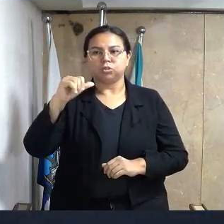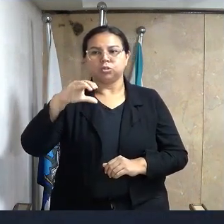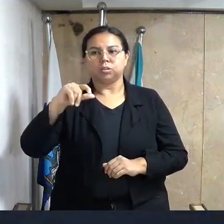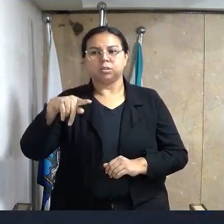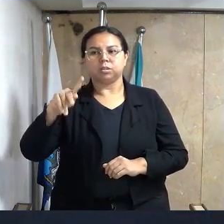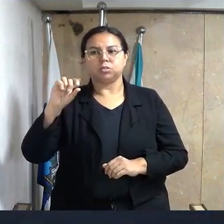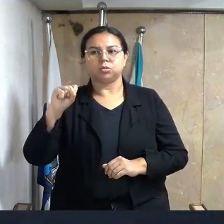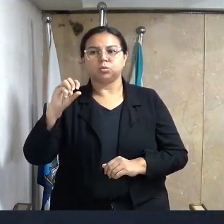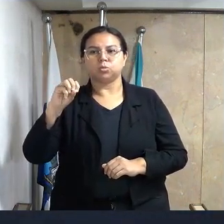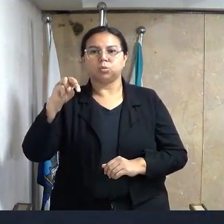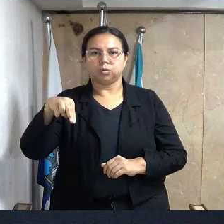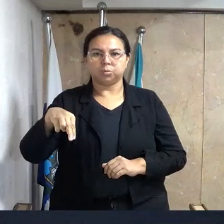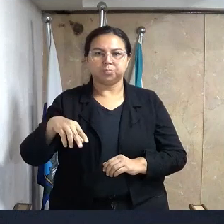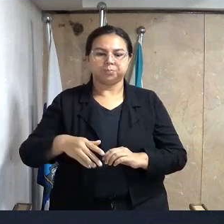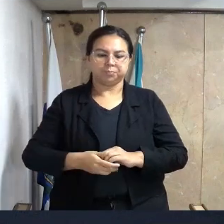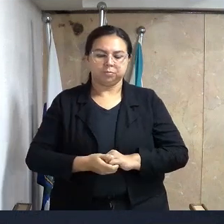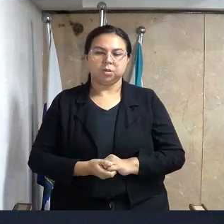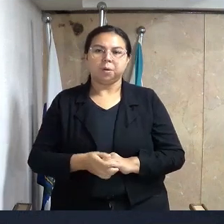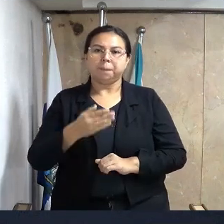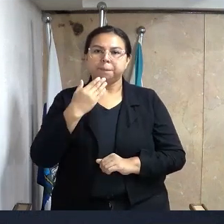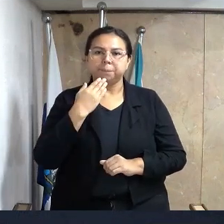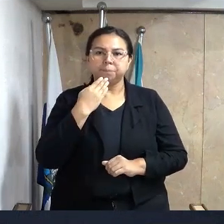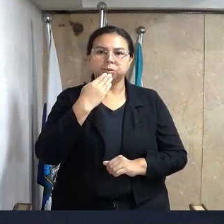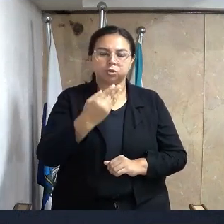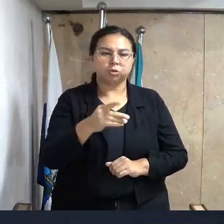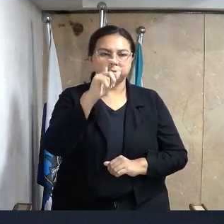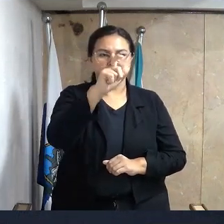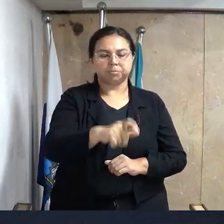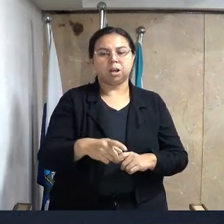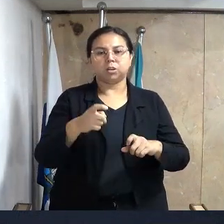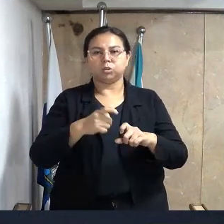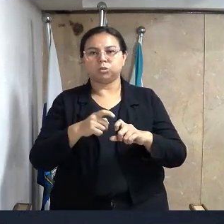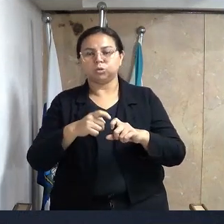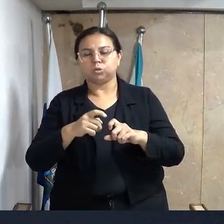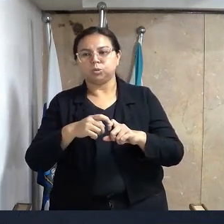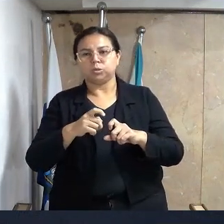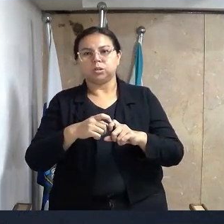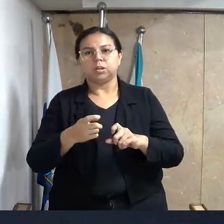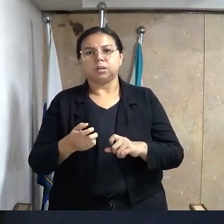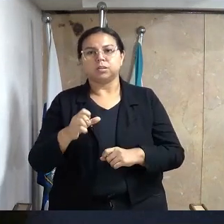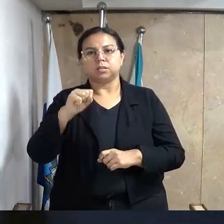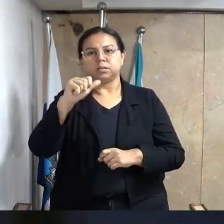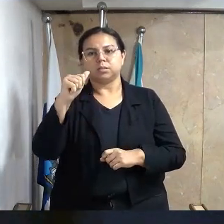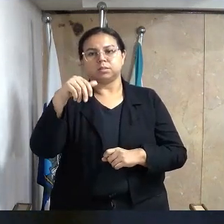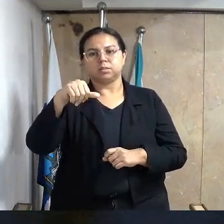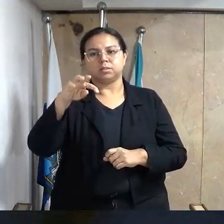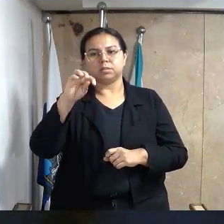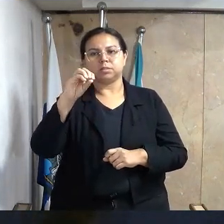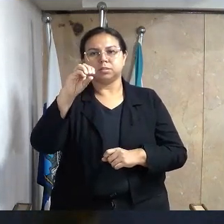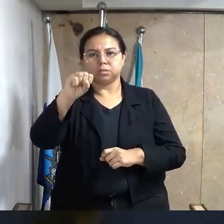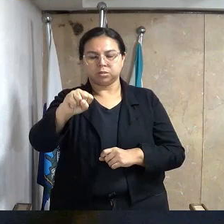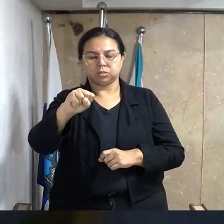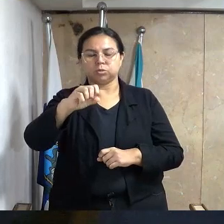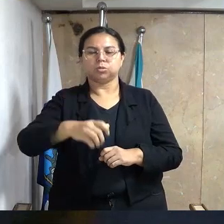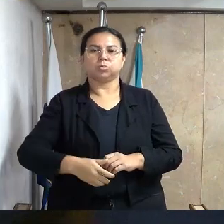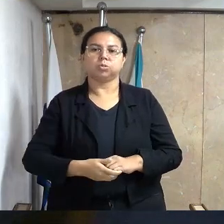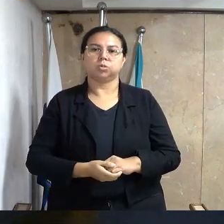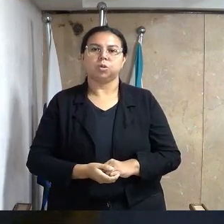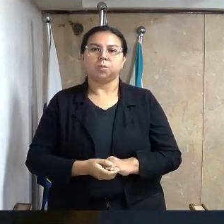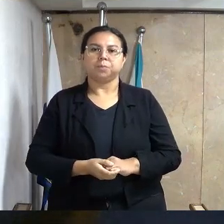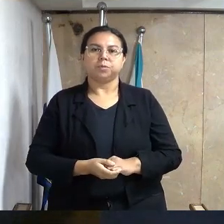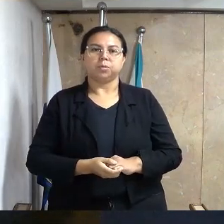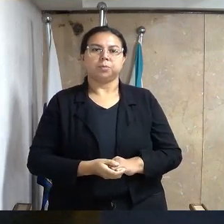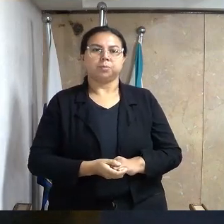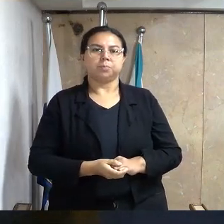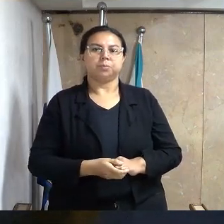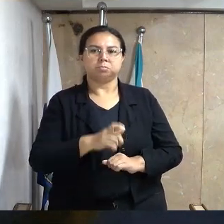Barbosa, concedendo a justíssima doutora Edna Raquel Rodrigues Santos, ou Geman, ou Tito